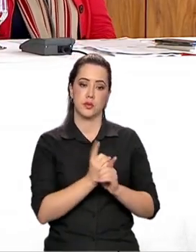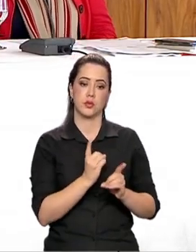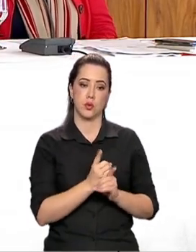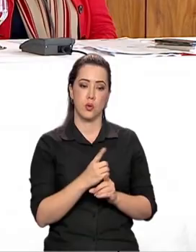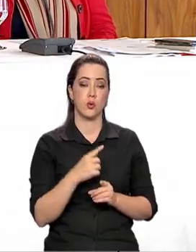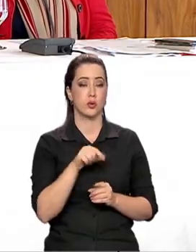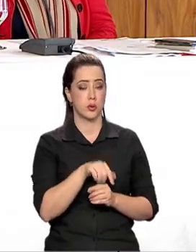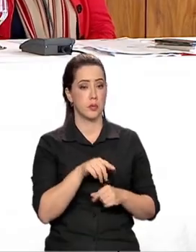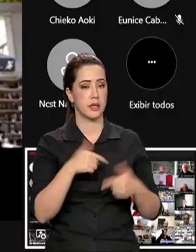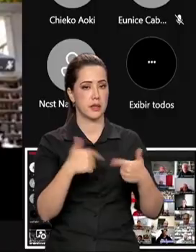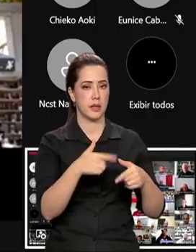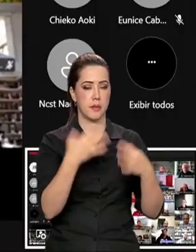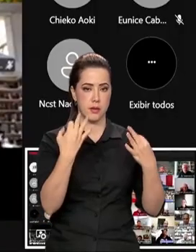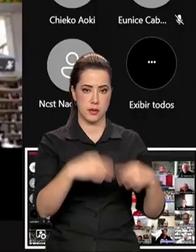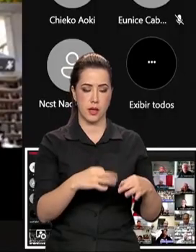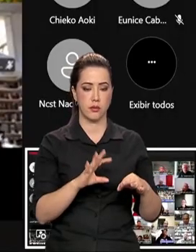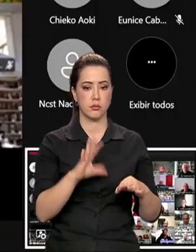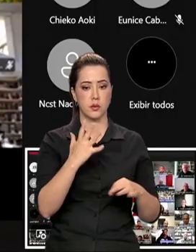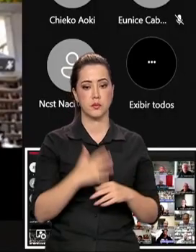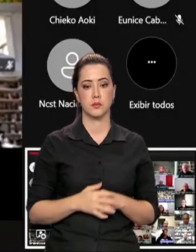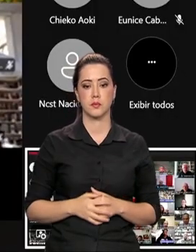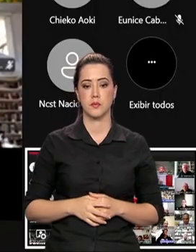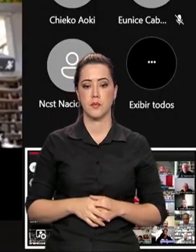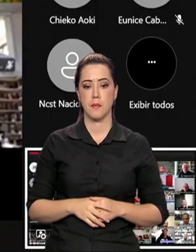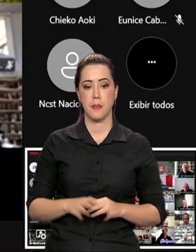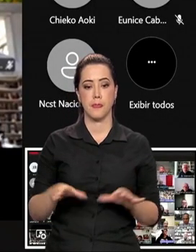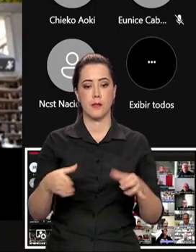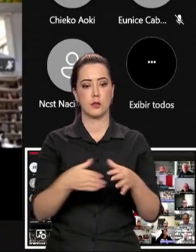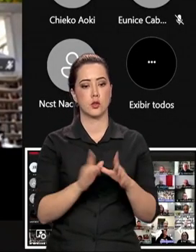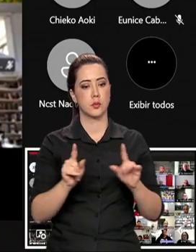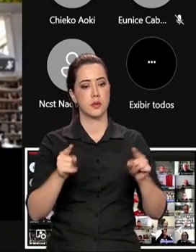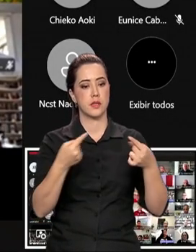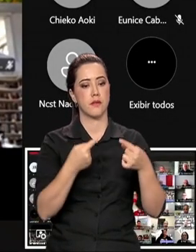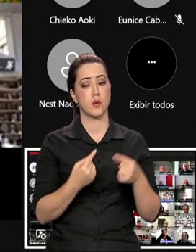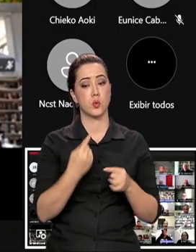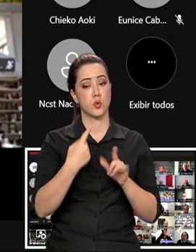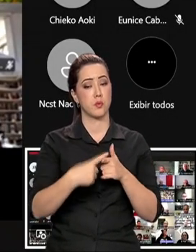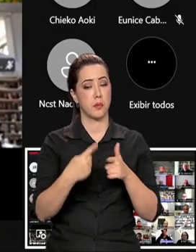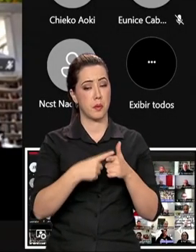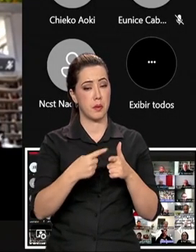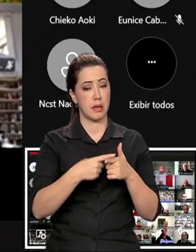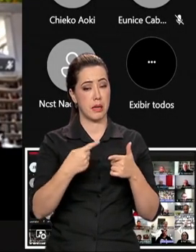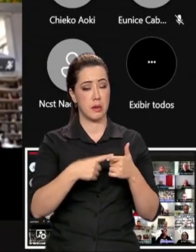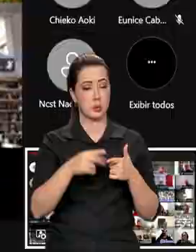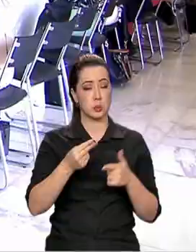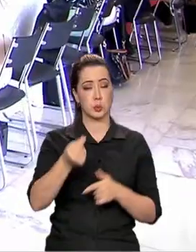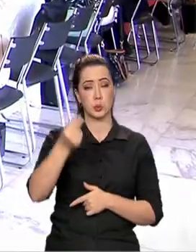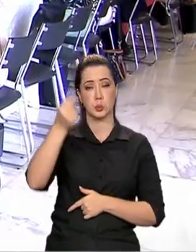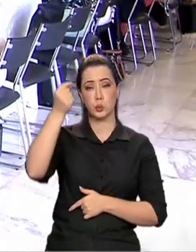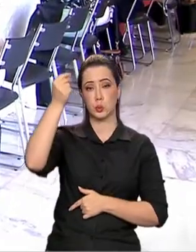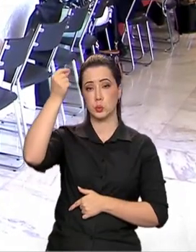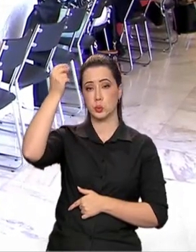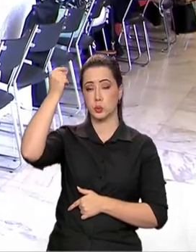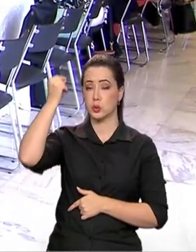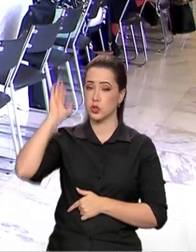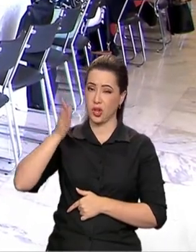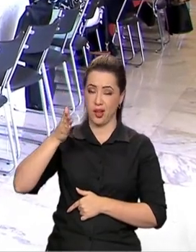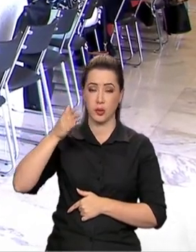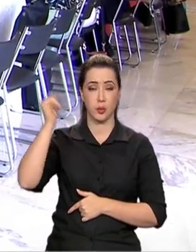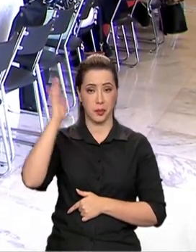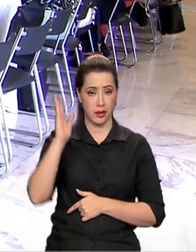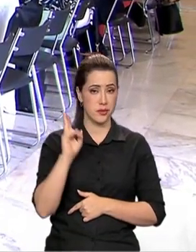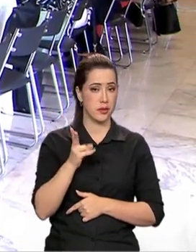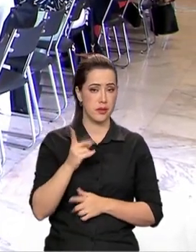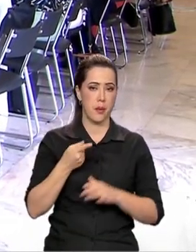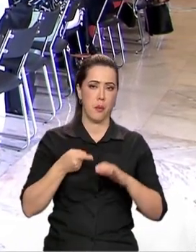iniciativas concretas aconteçam. O grupo terá o desafio de discutir um dos problemas históricos do Brasil e que vem se agravando